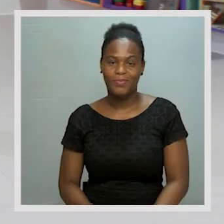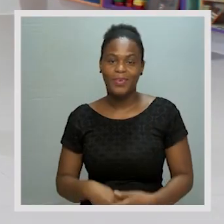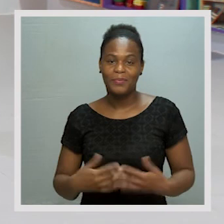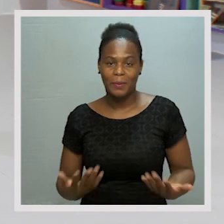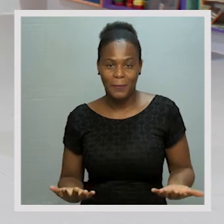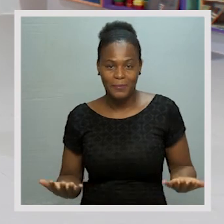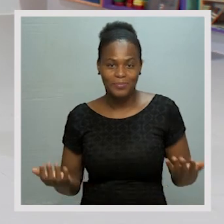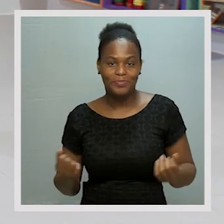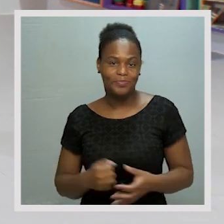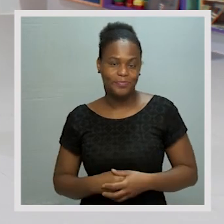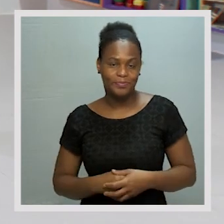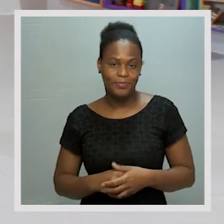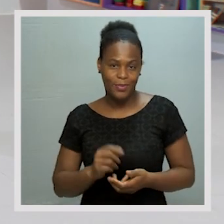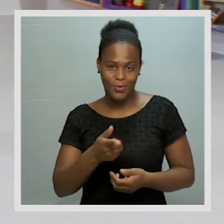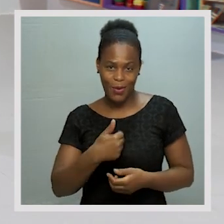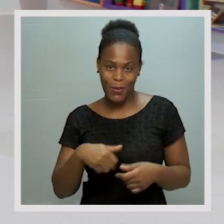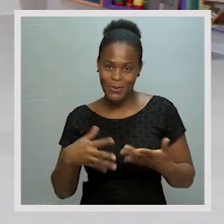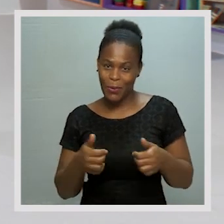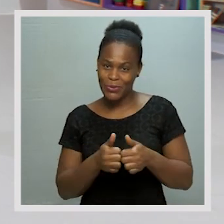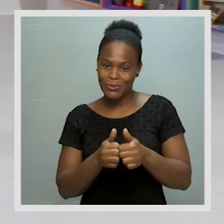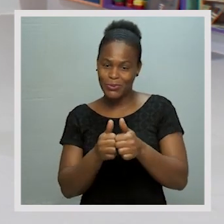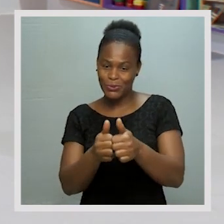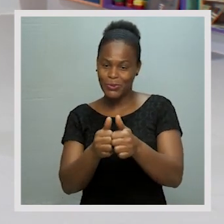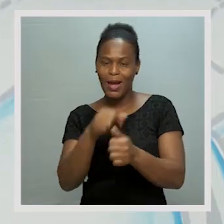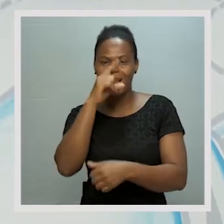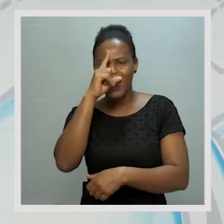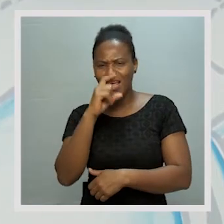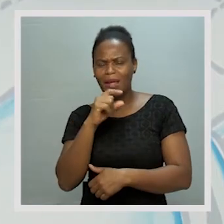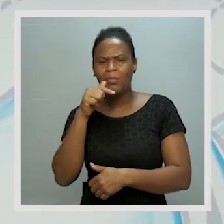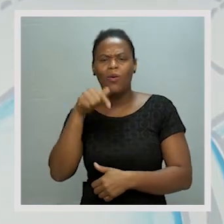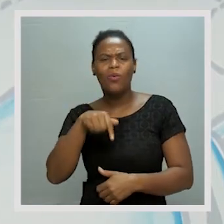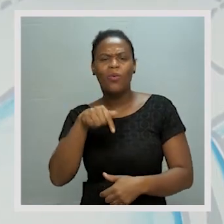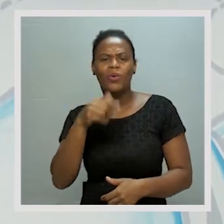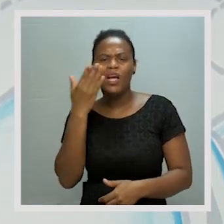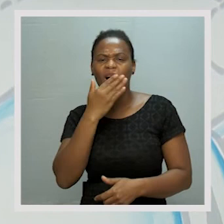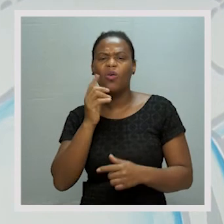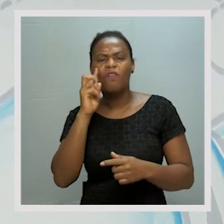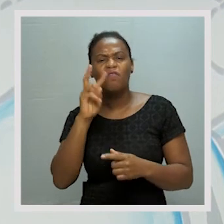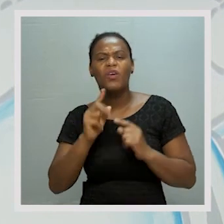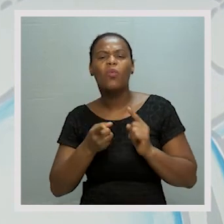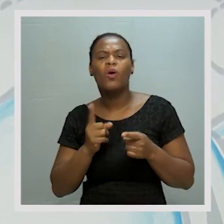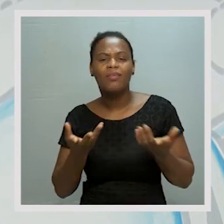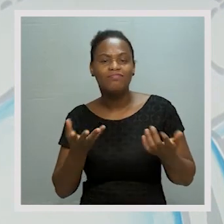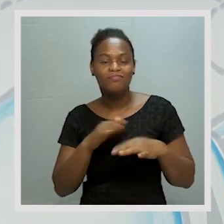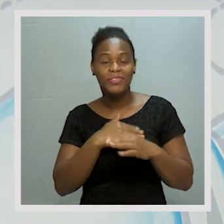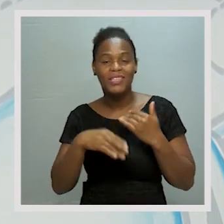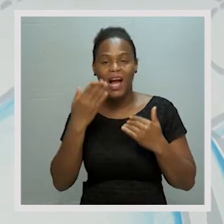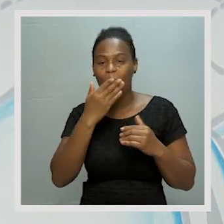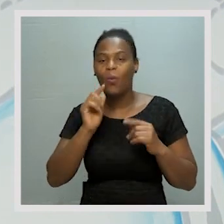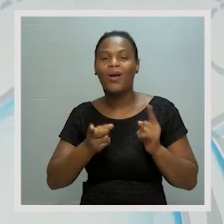Então, vamos juntos recapitular o que é que vimos nesta aula.